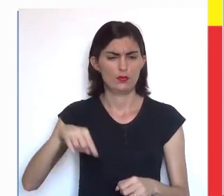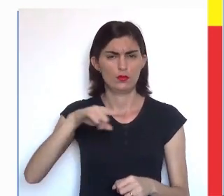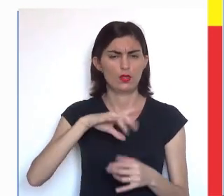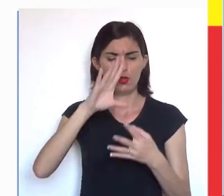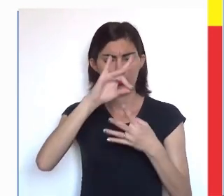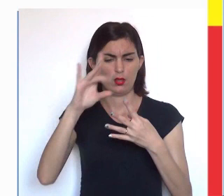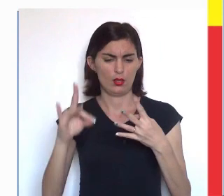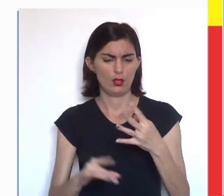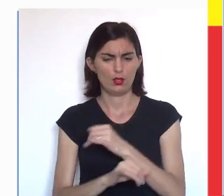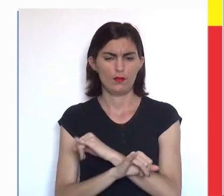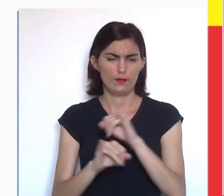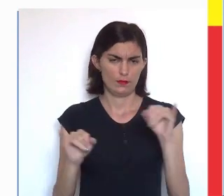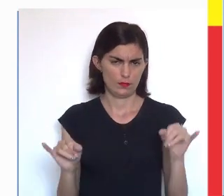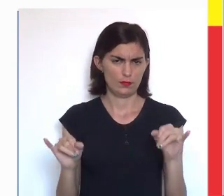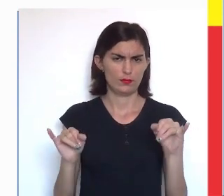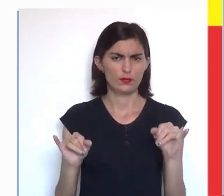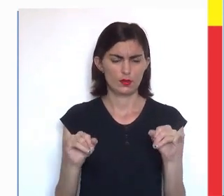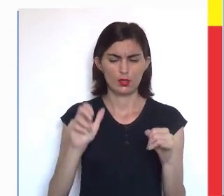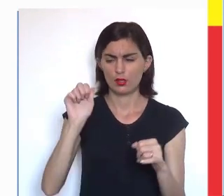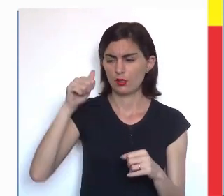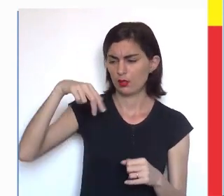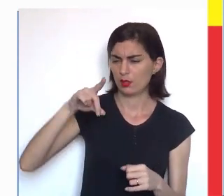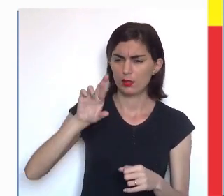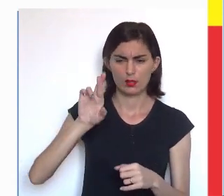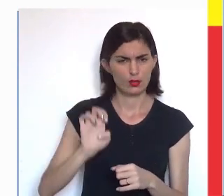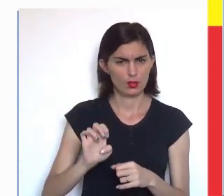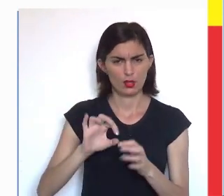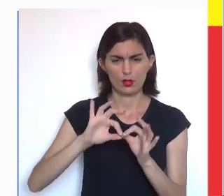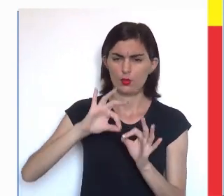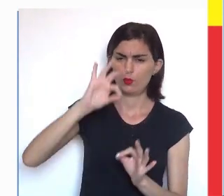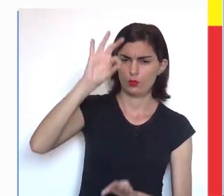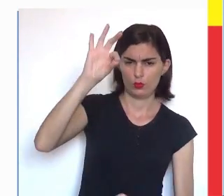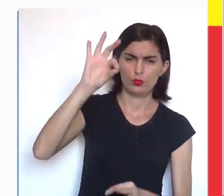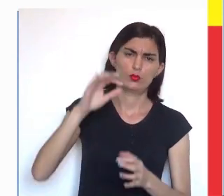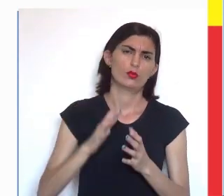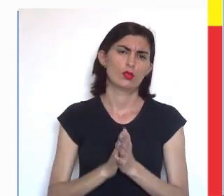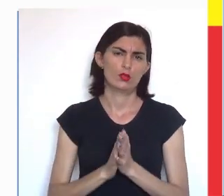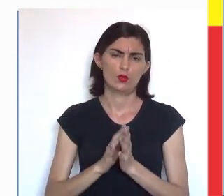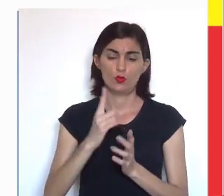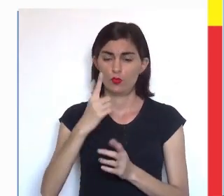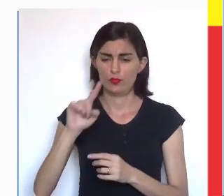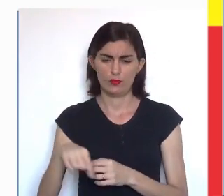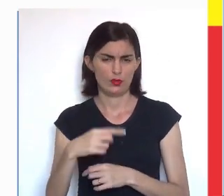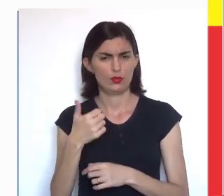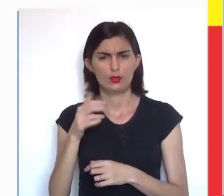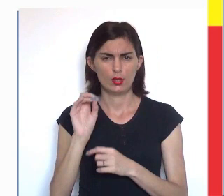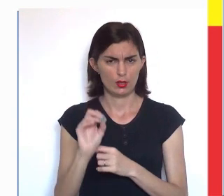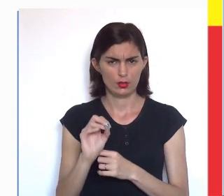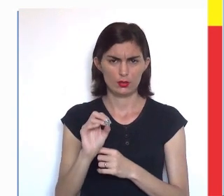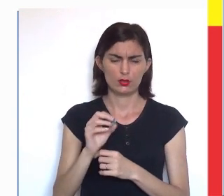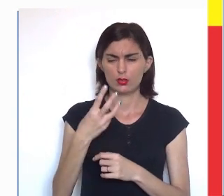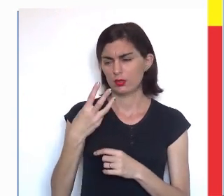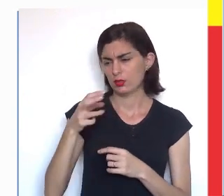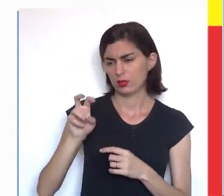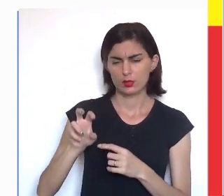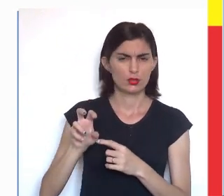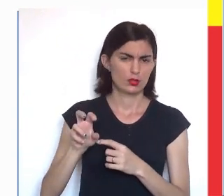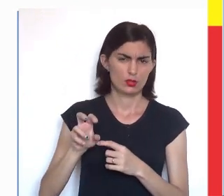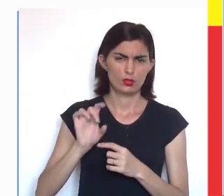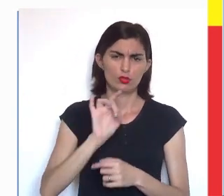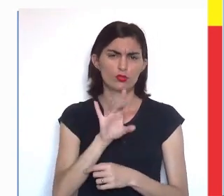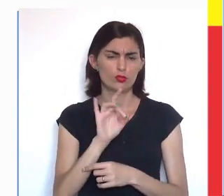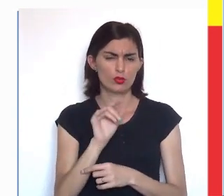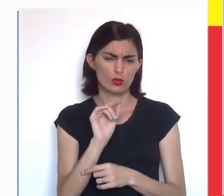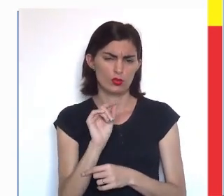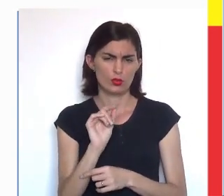e nós iremos detalhar essa informação. Então, André, altura, 1 metro, 1,10 e 35.